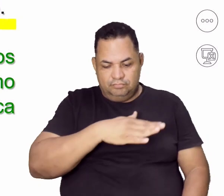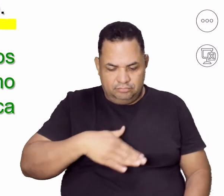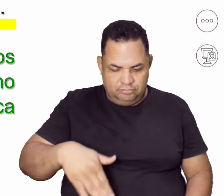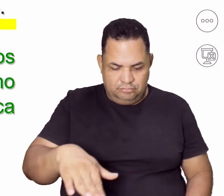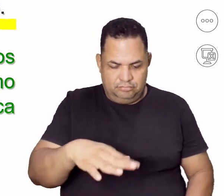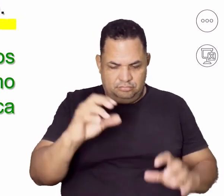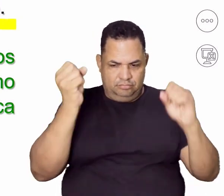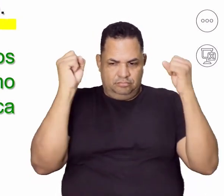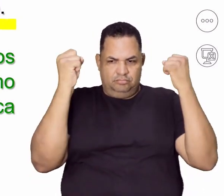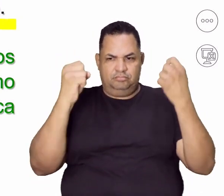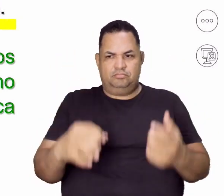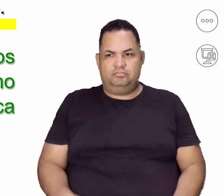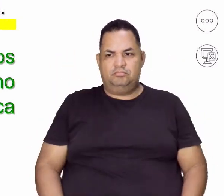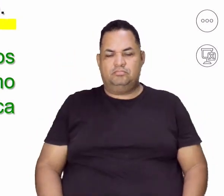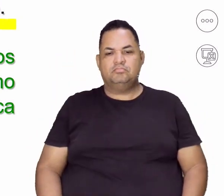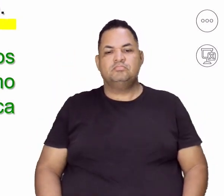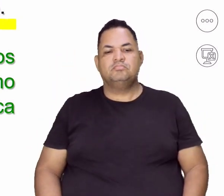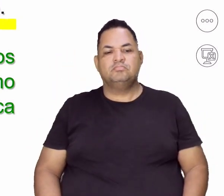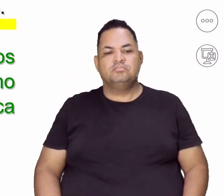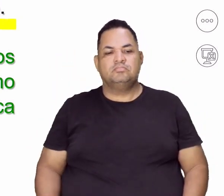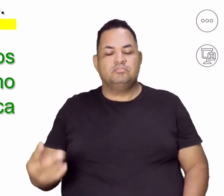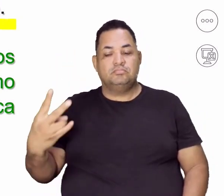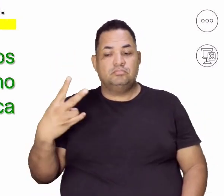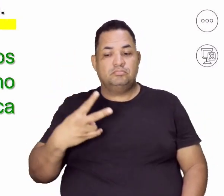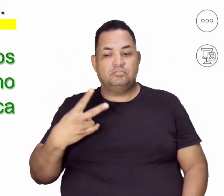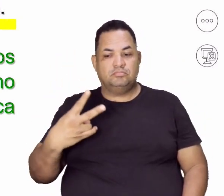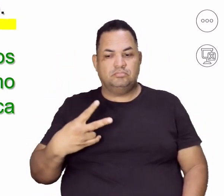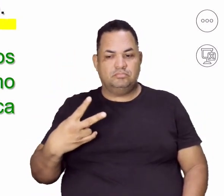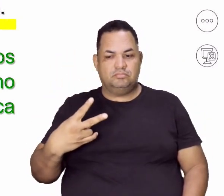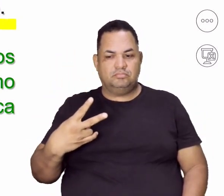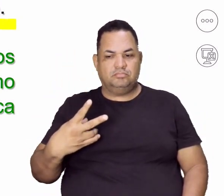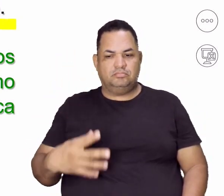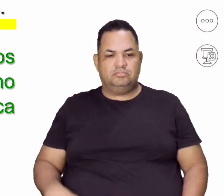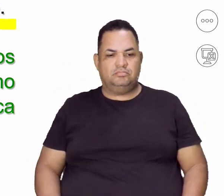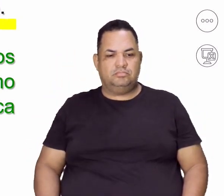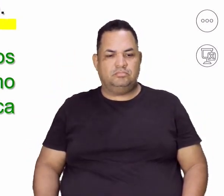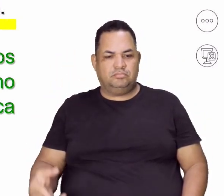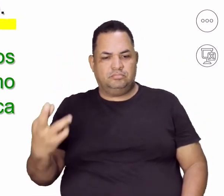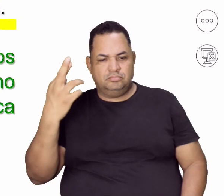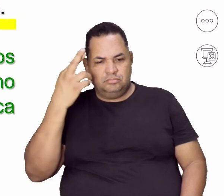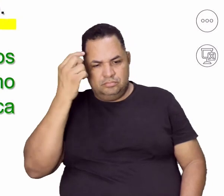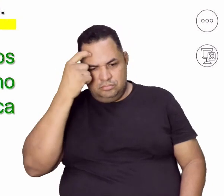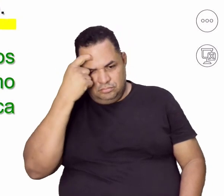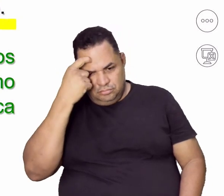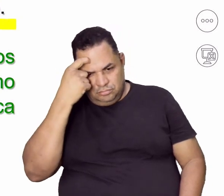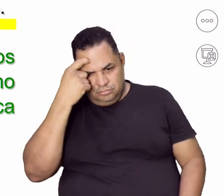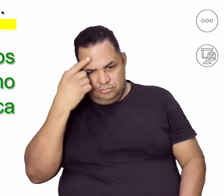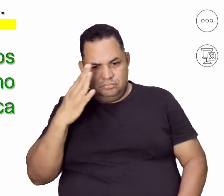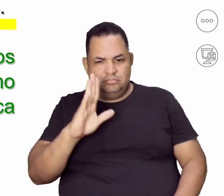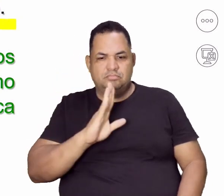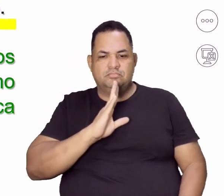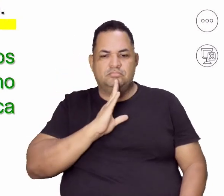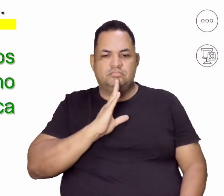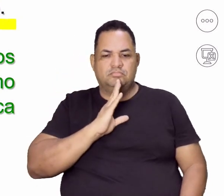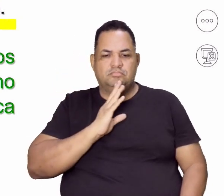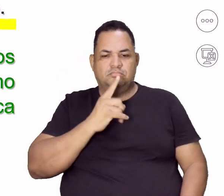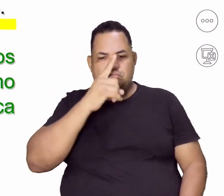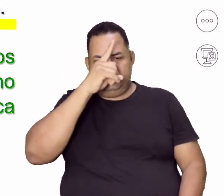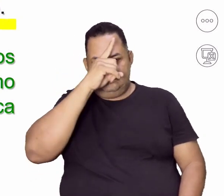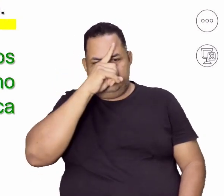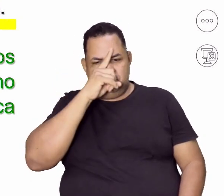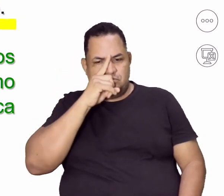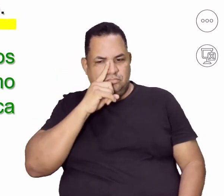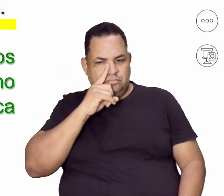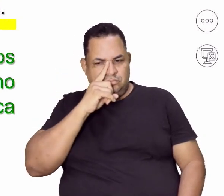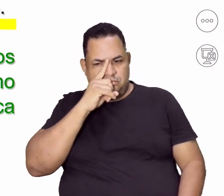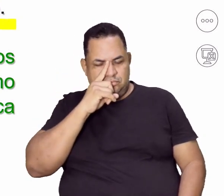área da educação física. E o segundo ponto será refletir e reconhecer os riscos associados